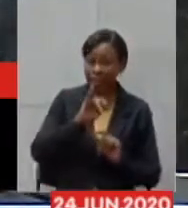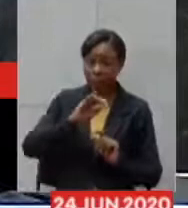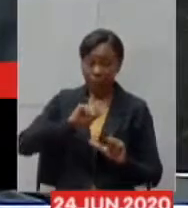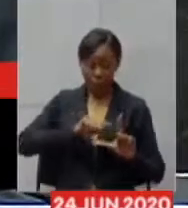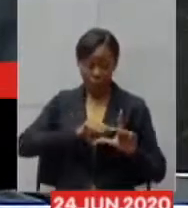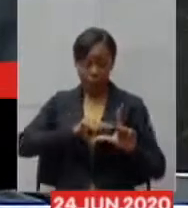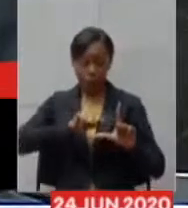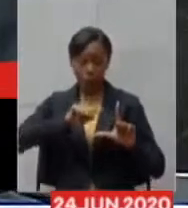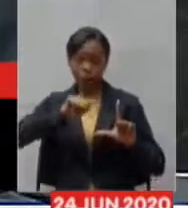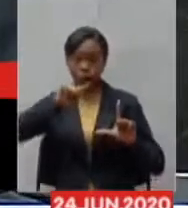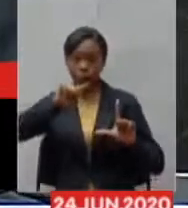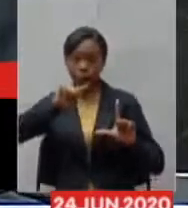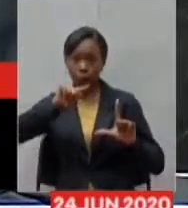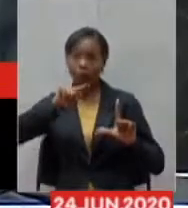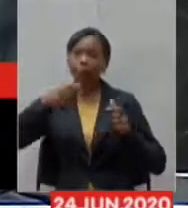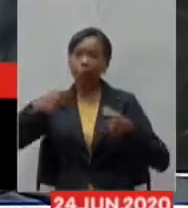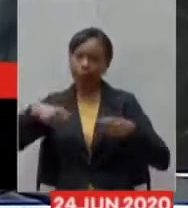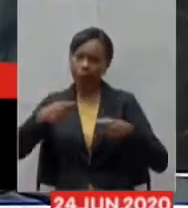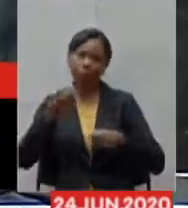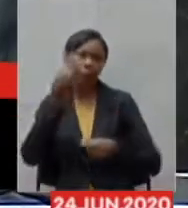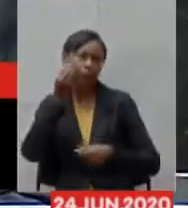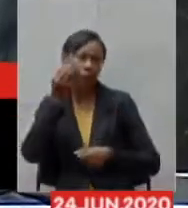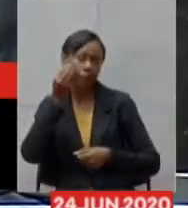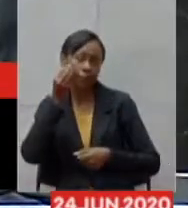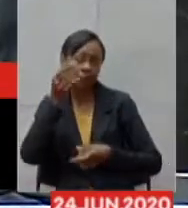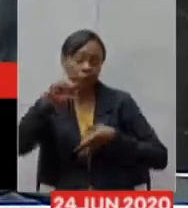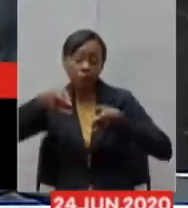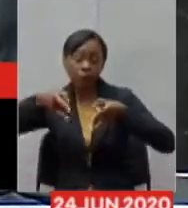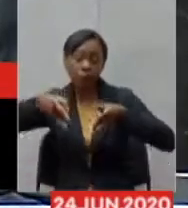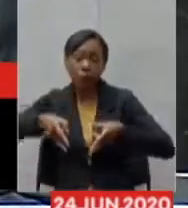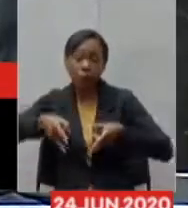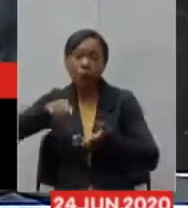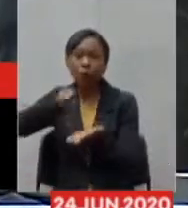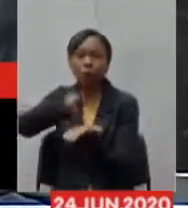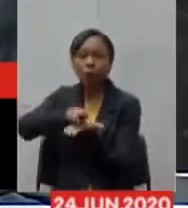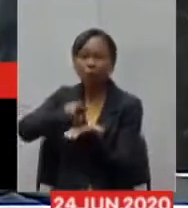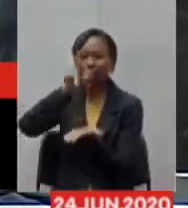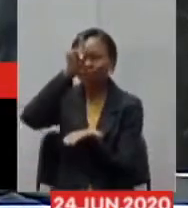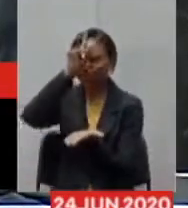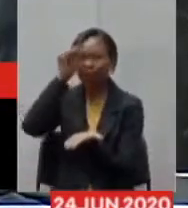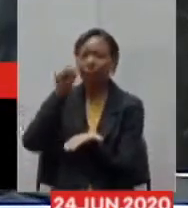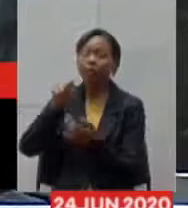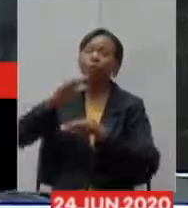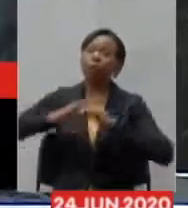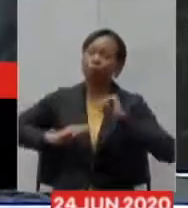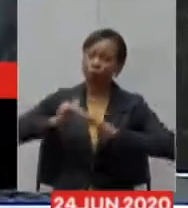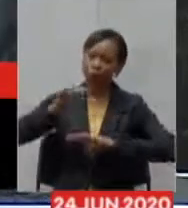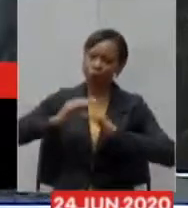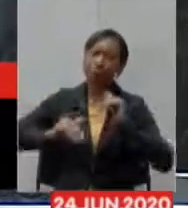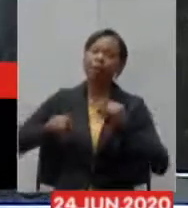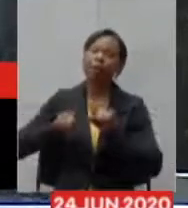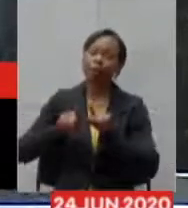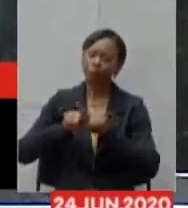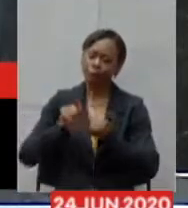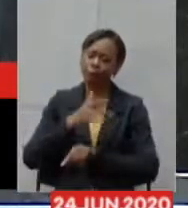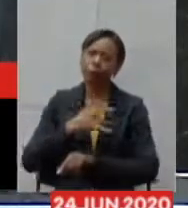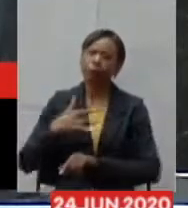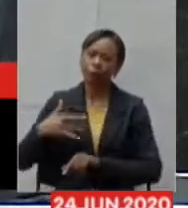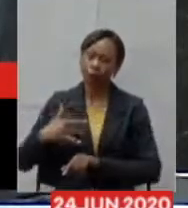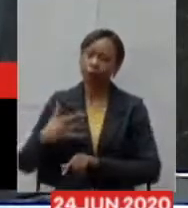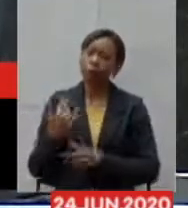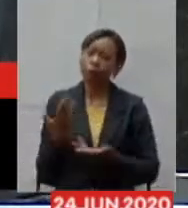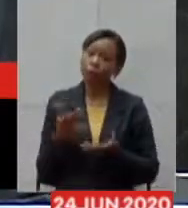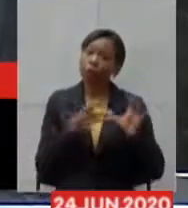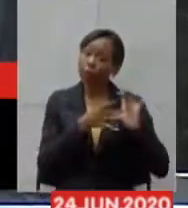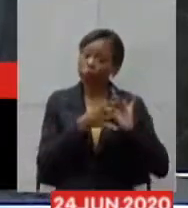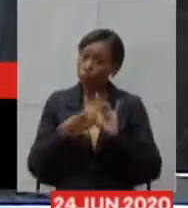todos os pacientes que tiverem internados e os profissionais de saúde nesse contexto ou seja hoje nós estamos caminhando para o